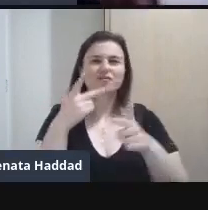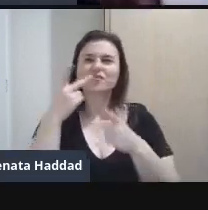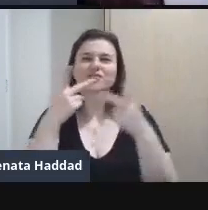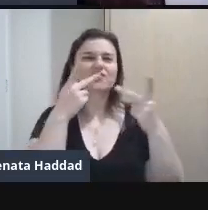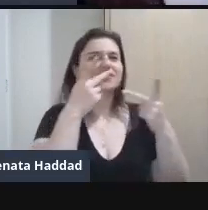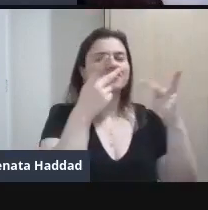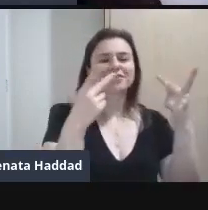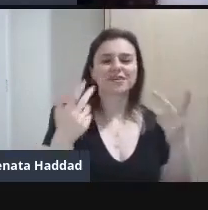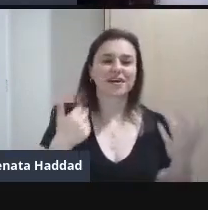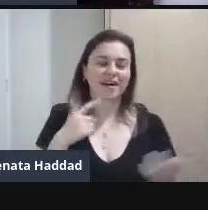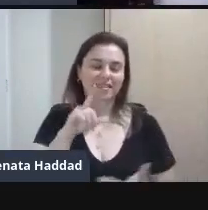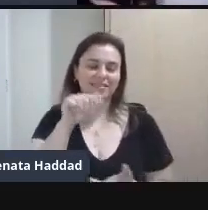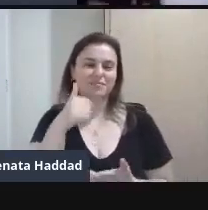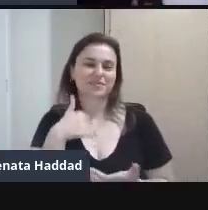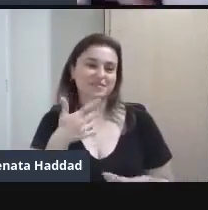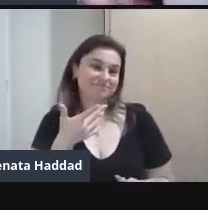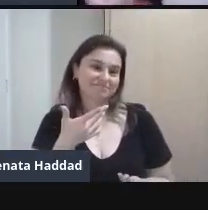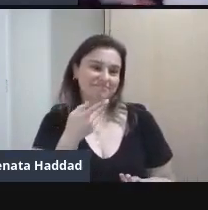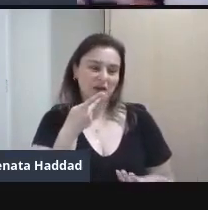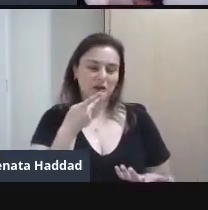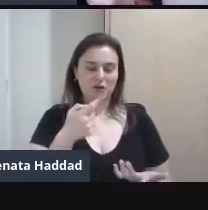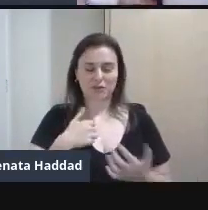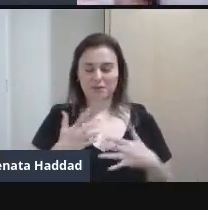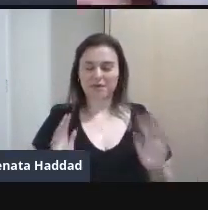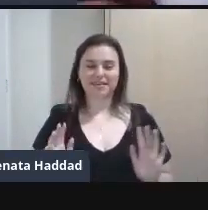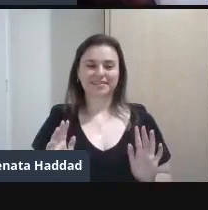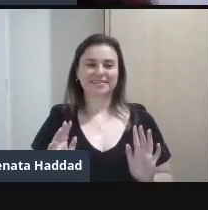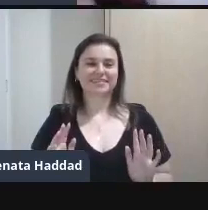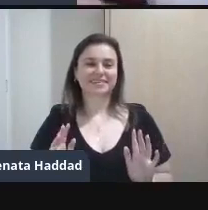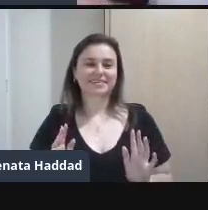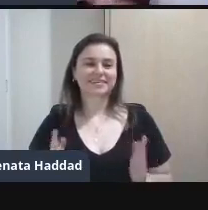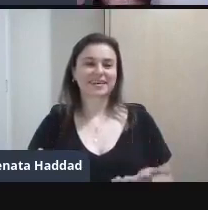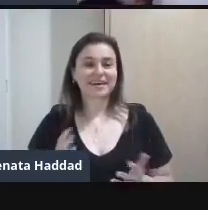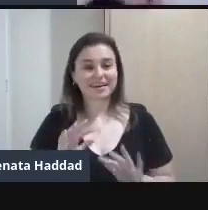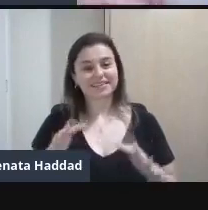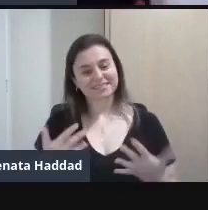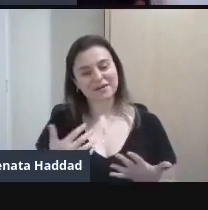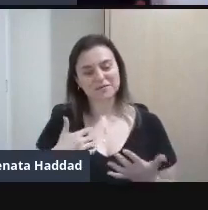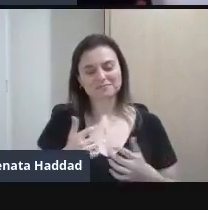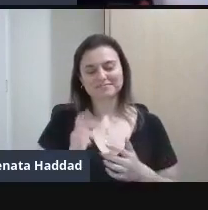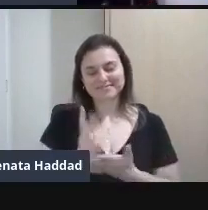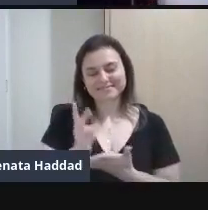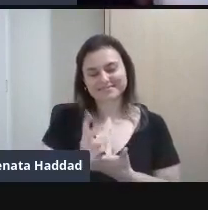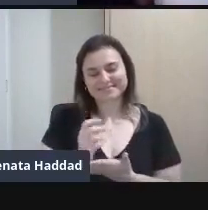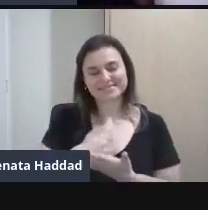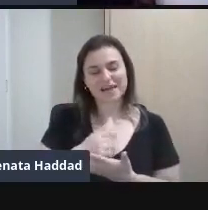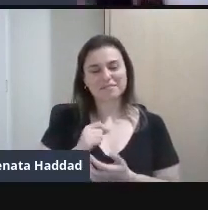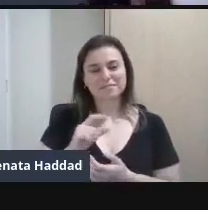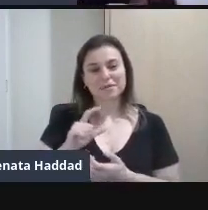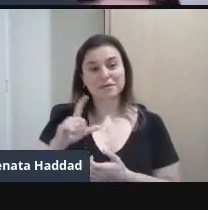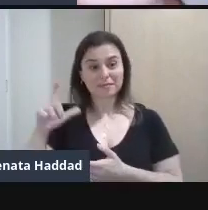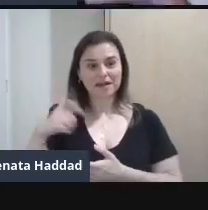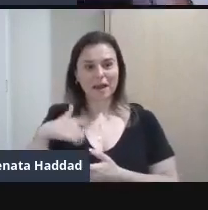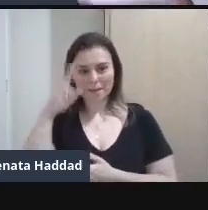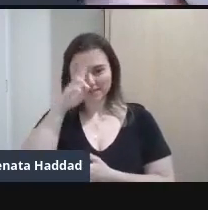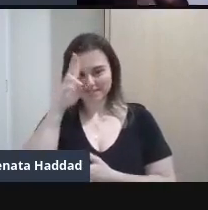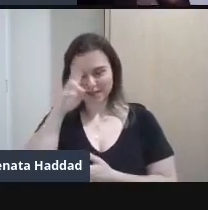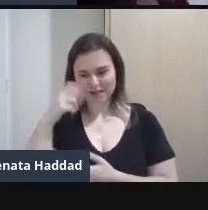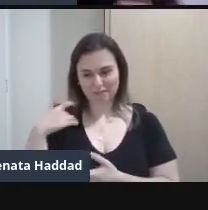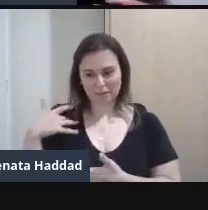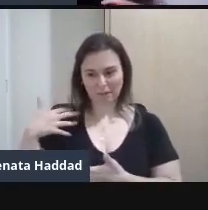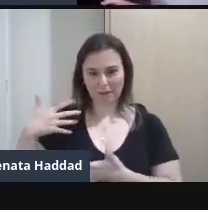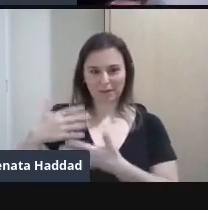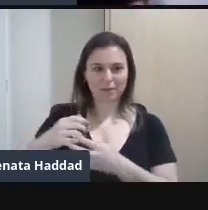E eu contei pra você E assim vai Aquela velha história Quem conta um conto Aumenta um ponto Também Vai contando pra um